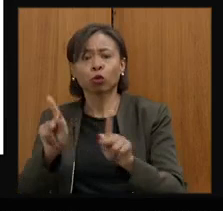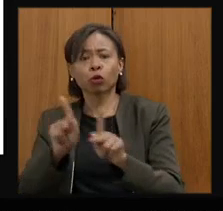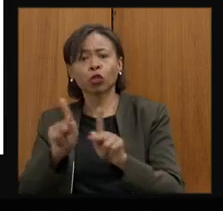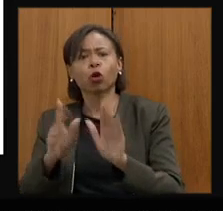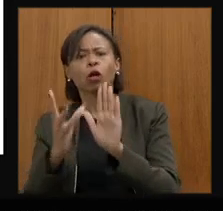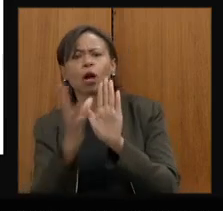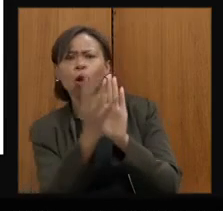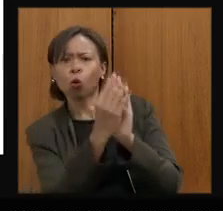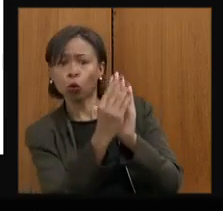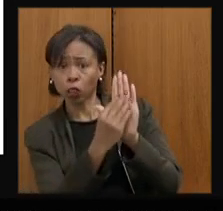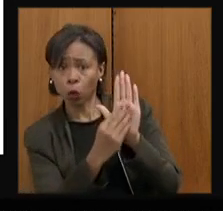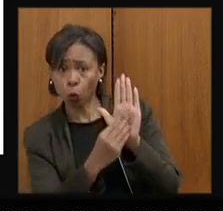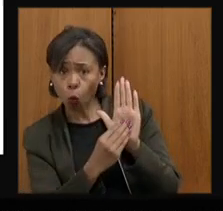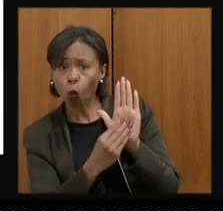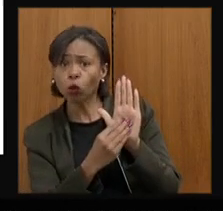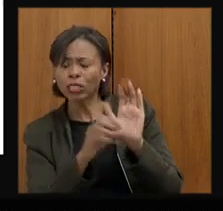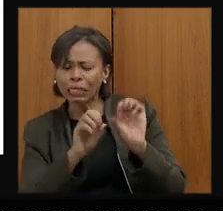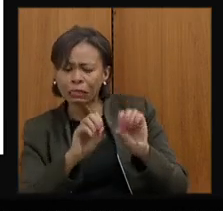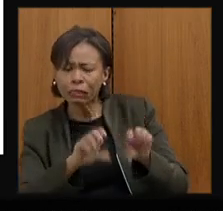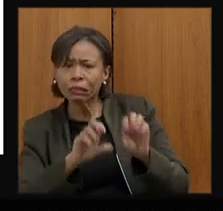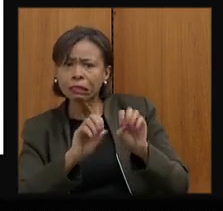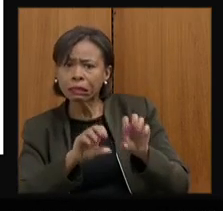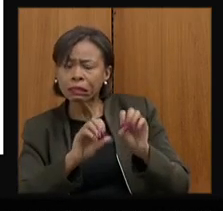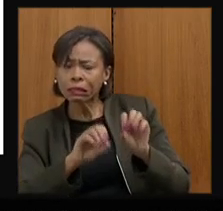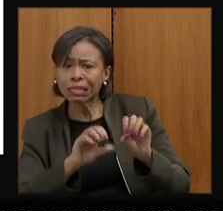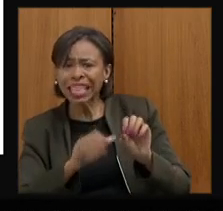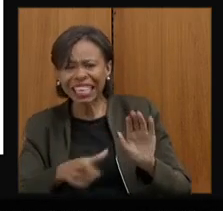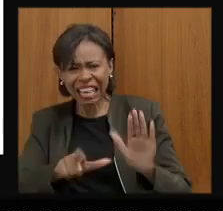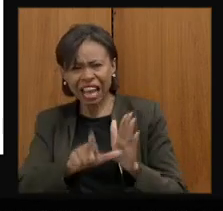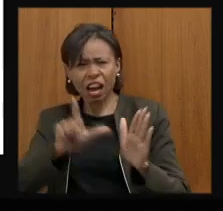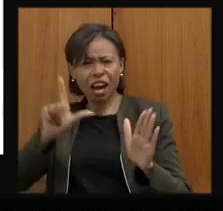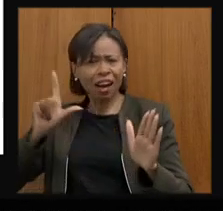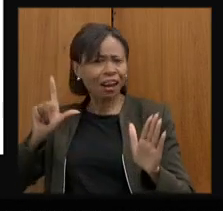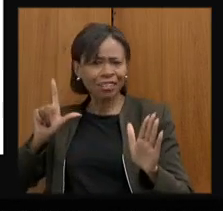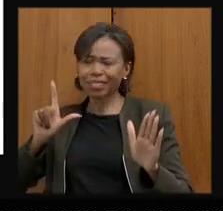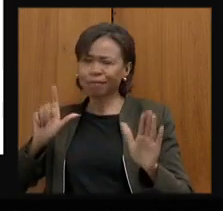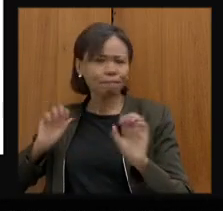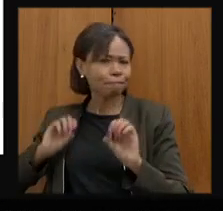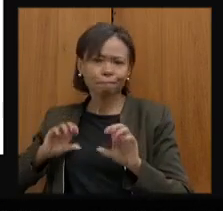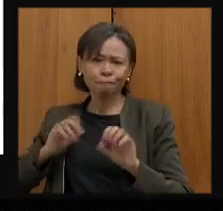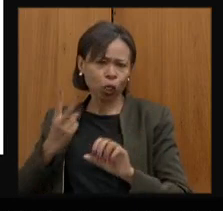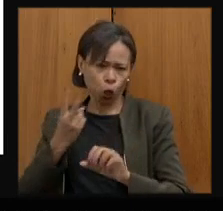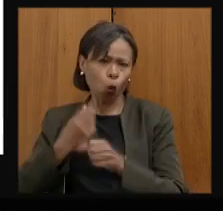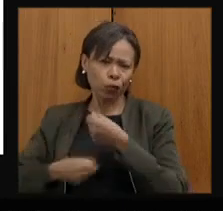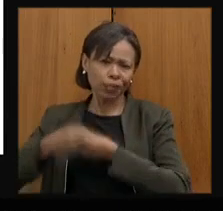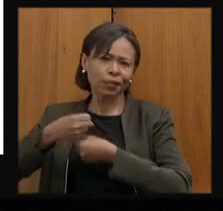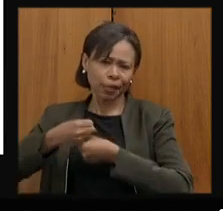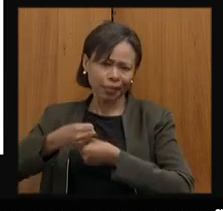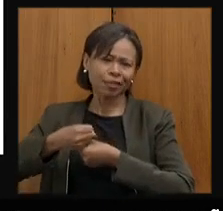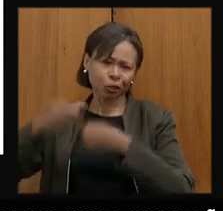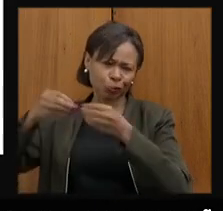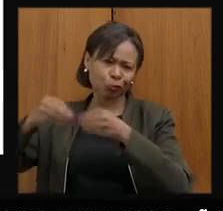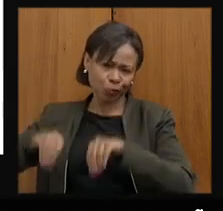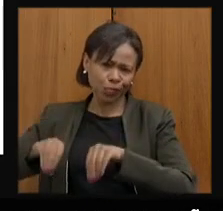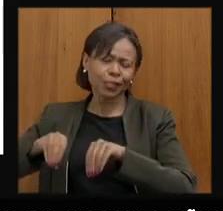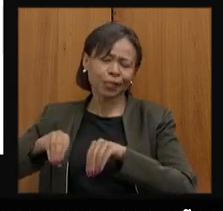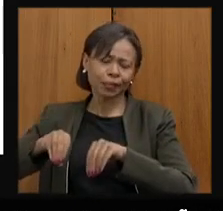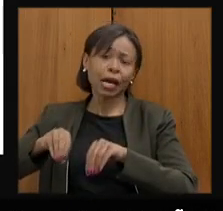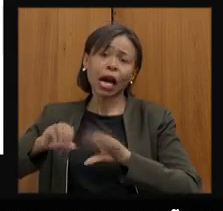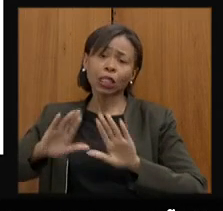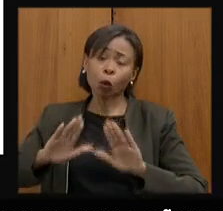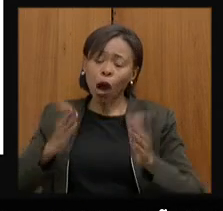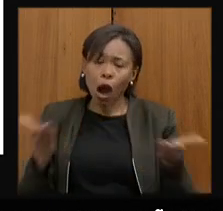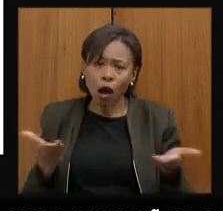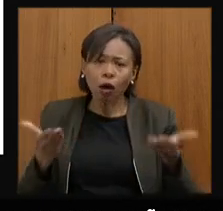que não haviam sido trabalhados, não haviam sido trabalhados da forma ideal nos dois anos anteriores e também com o